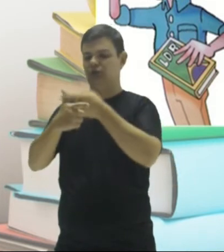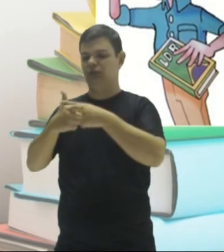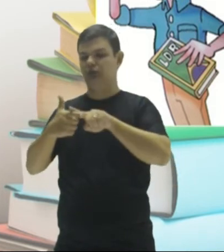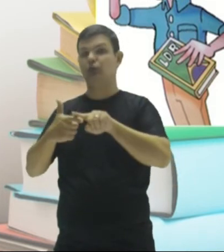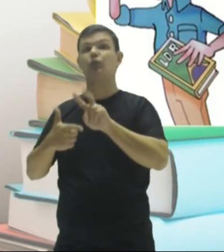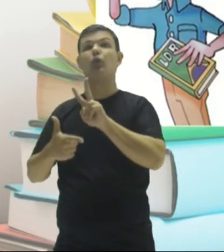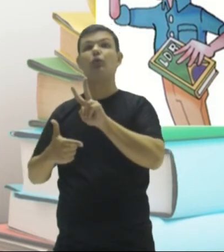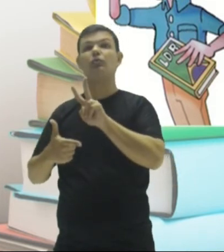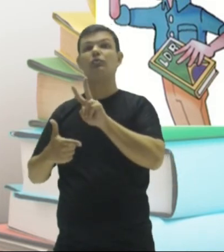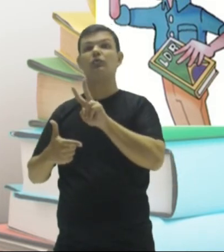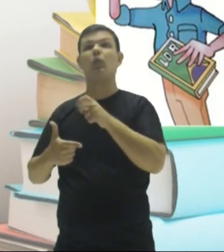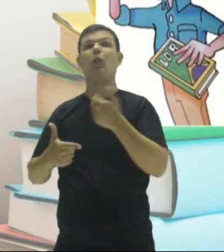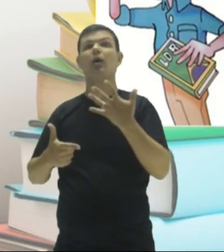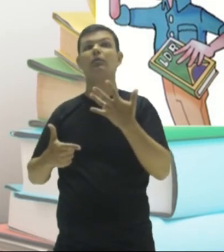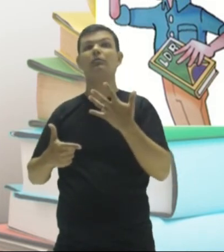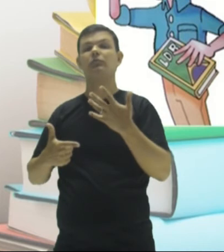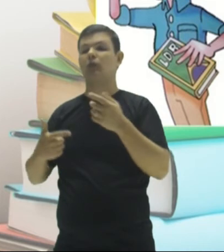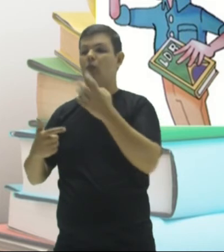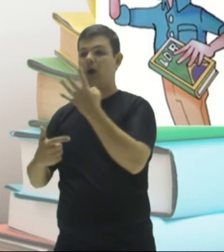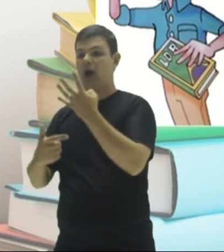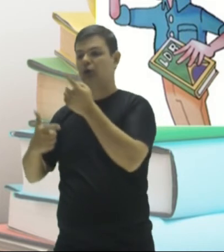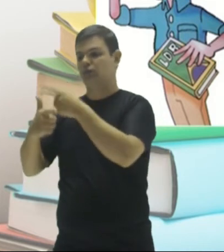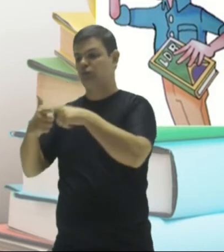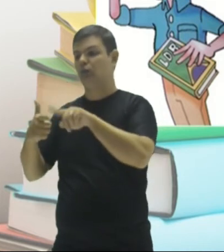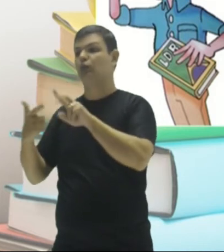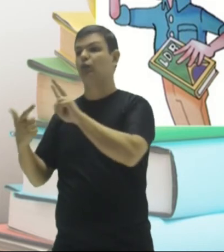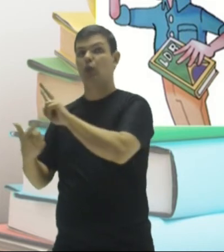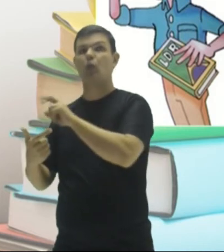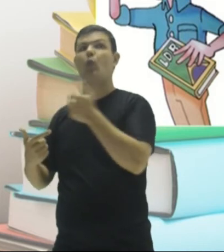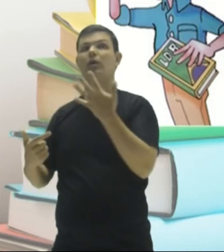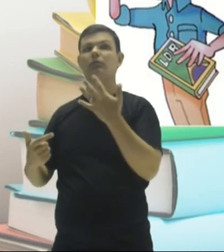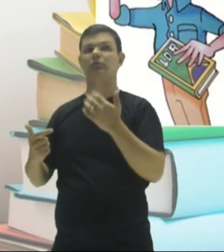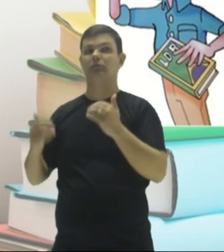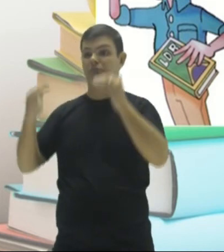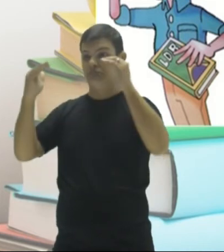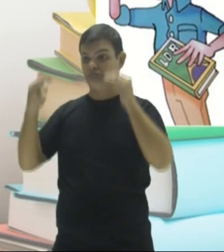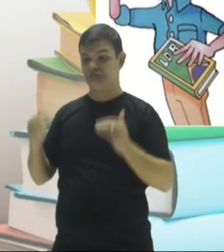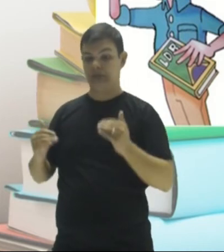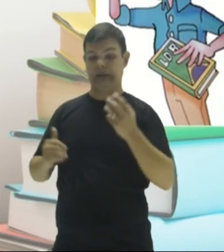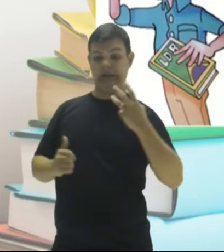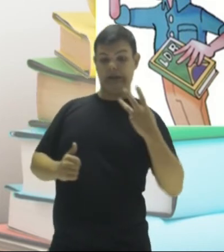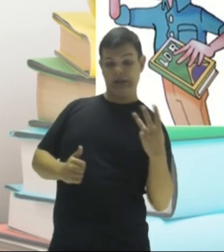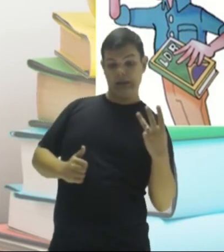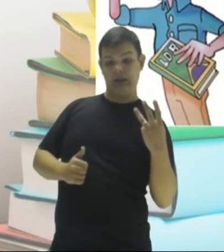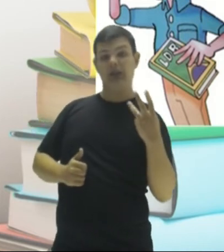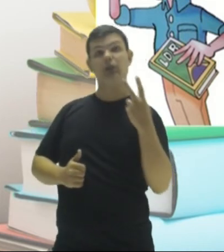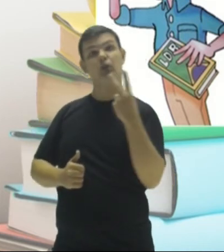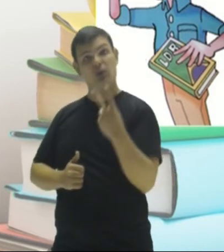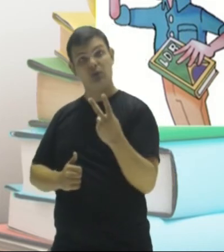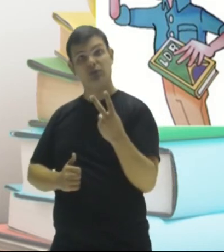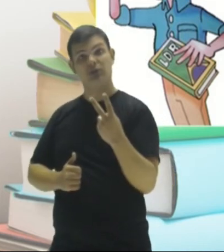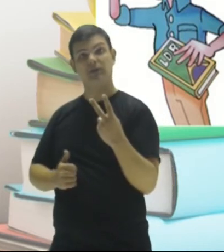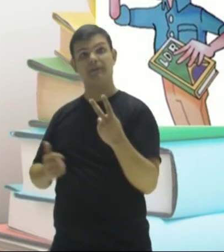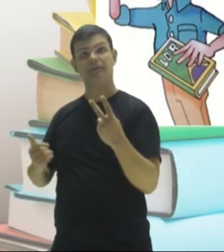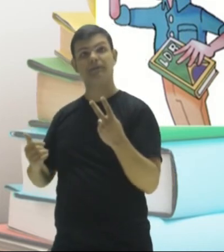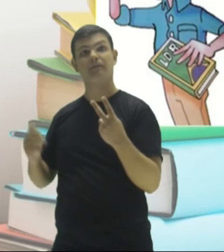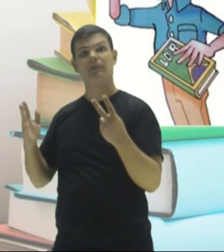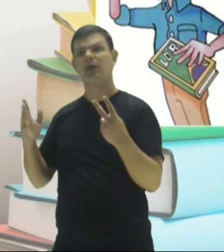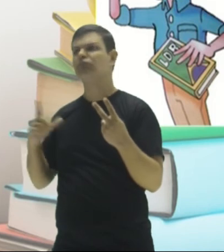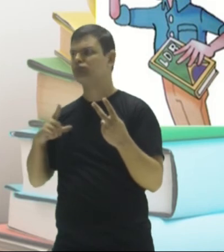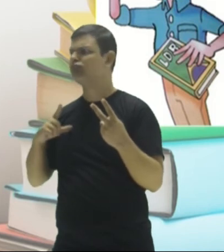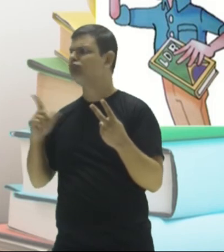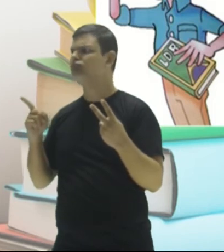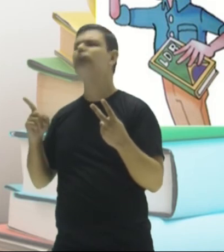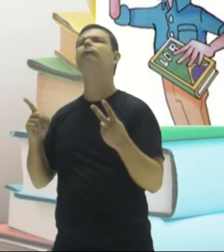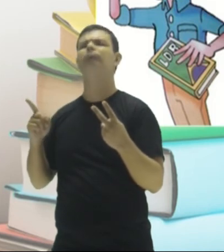dividindo por dois, quatro dividido por dois dá quanto? Dá três e dois. Ainda tem número lá?